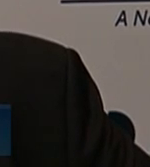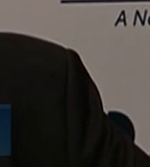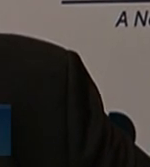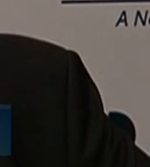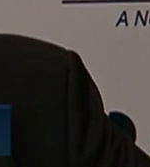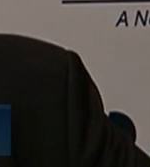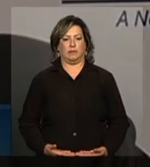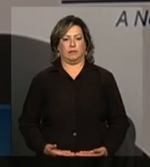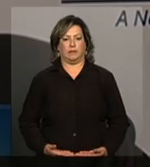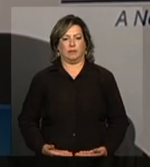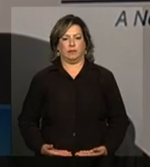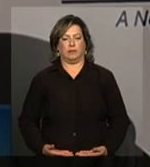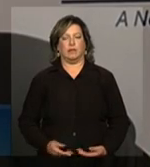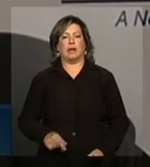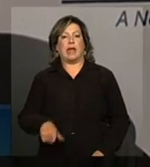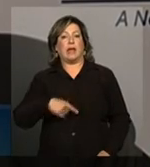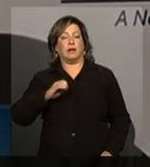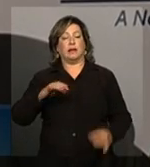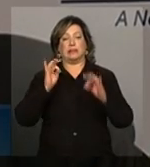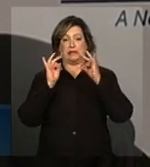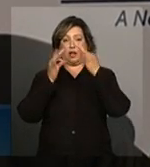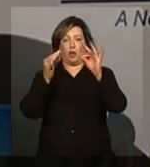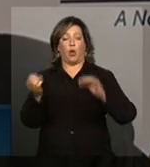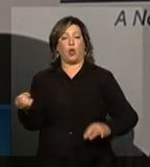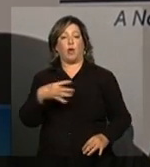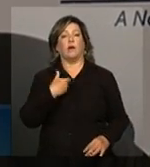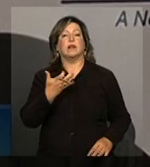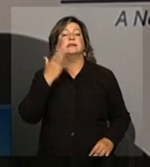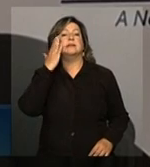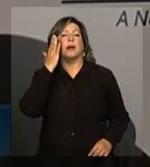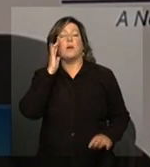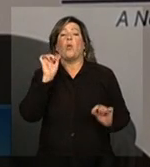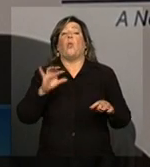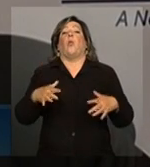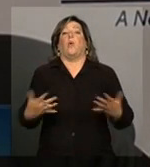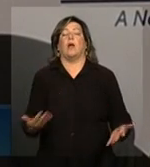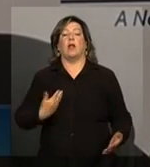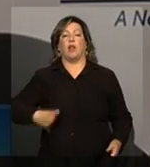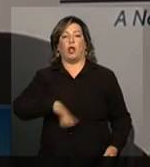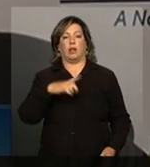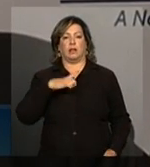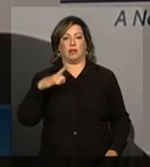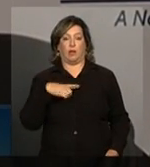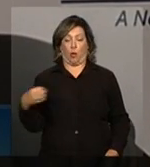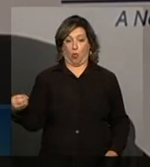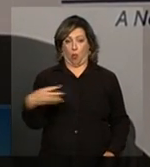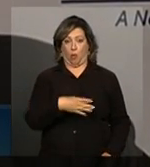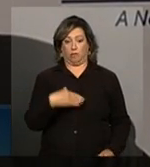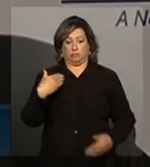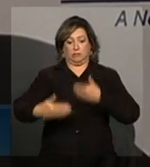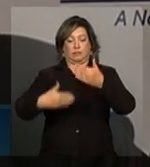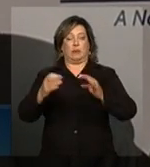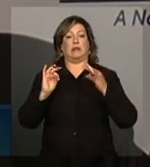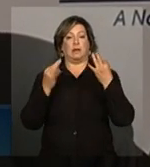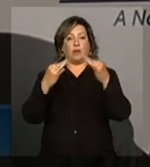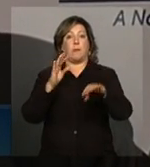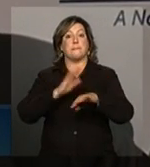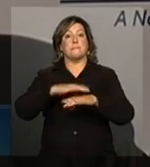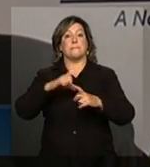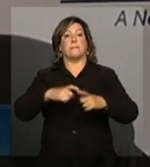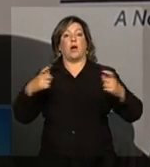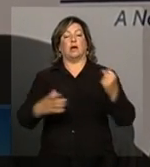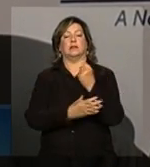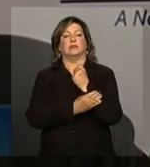transmissão. Então, essa é uma tecnologia nova, queria saber o que nós teremos de novidade, de avanço tecnológico e maior segurança,